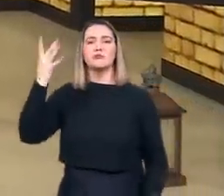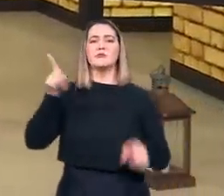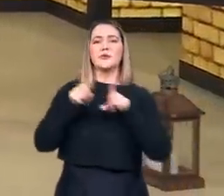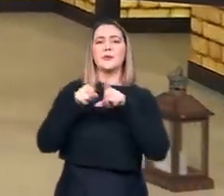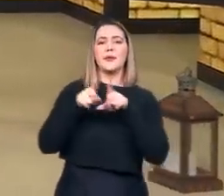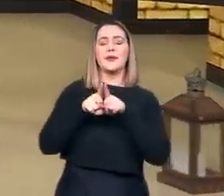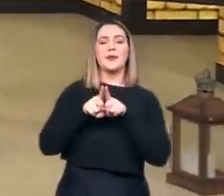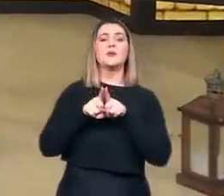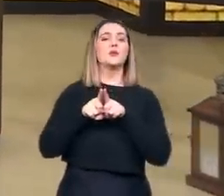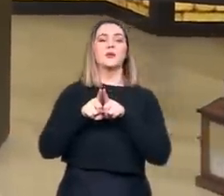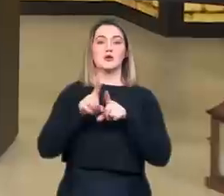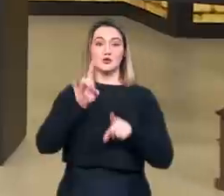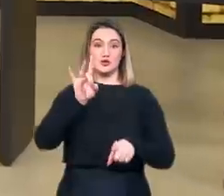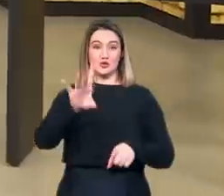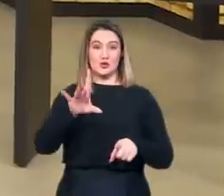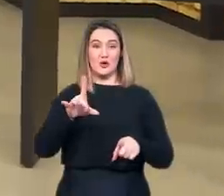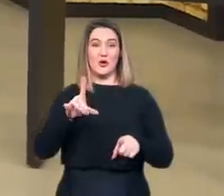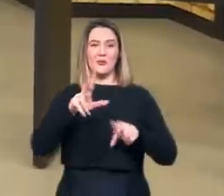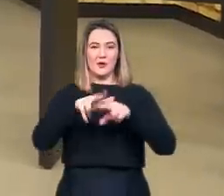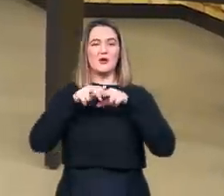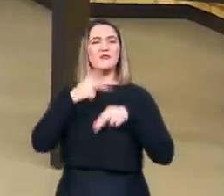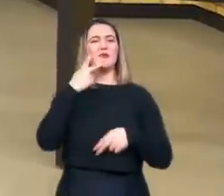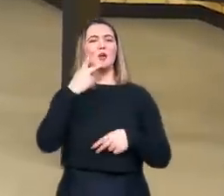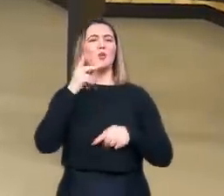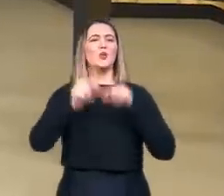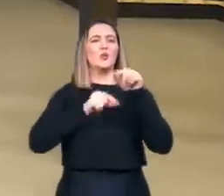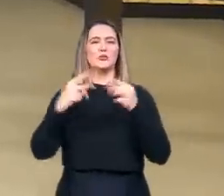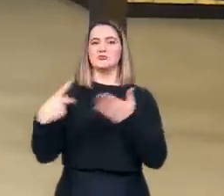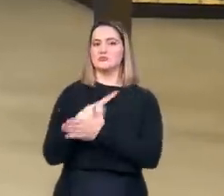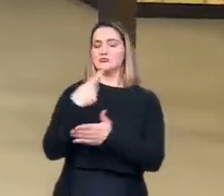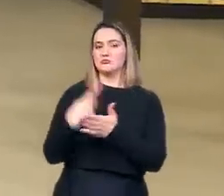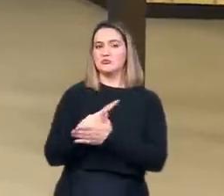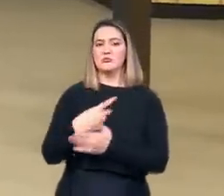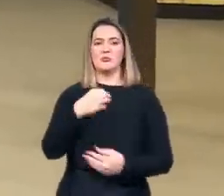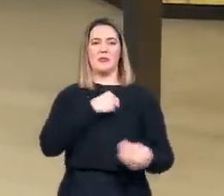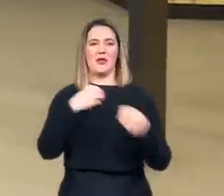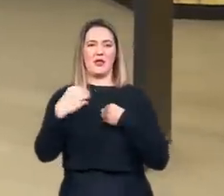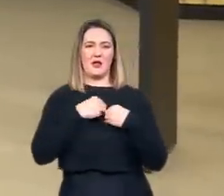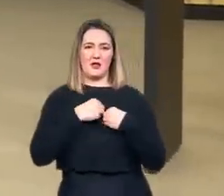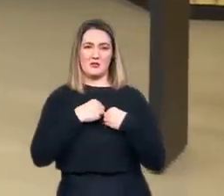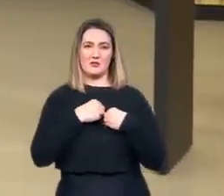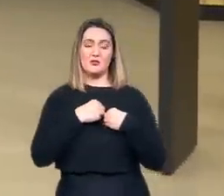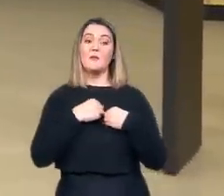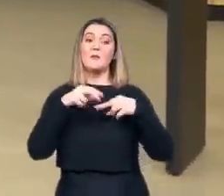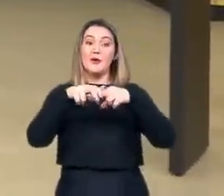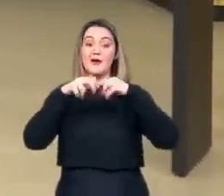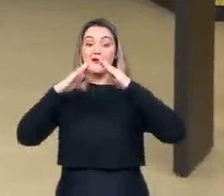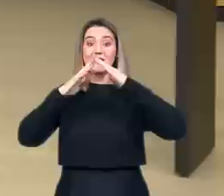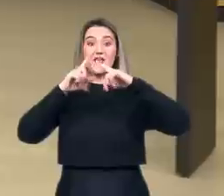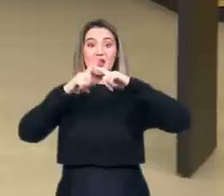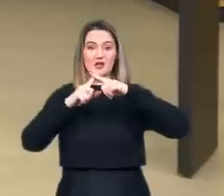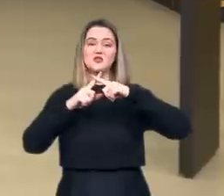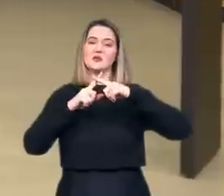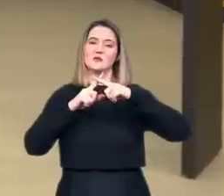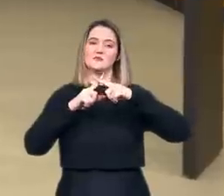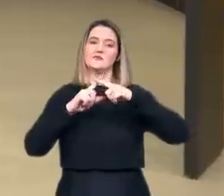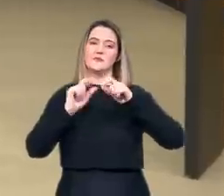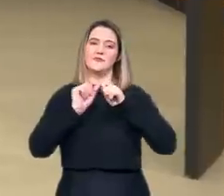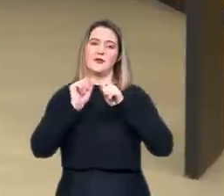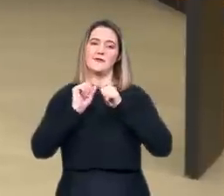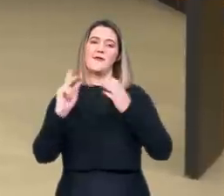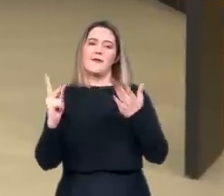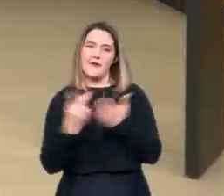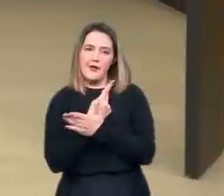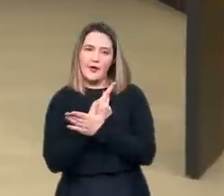significa a acusação gratuita, mas o reconhecimento dos erros e pecados cometidos pela Igreja. Se esses